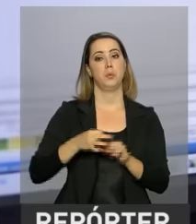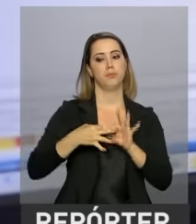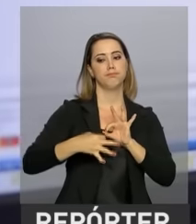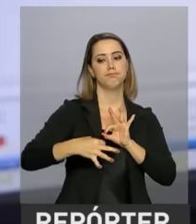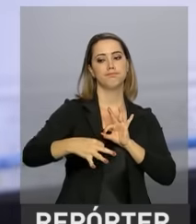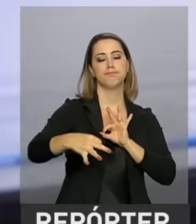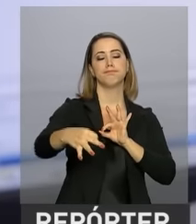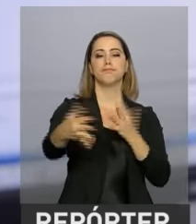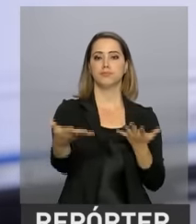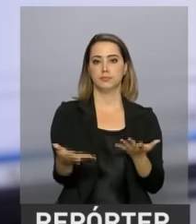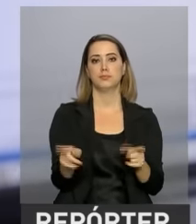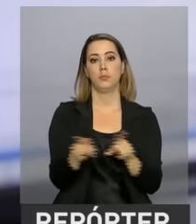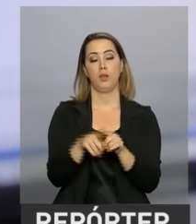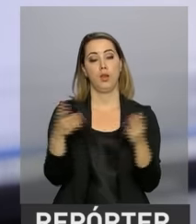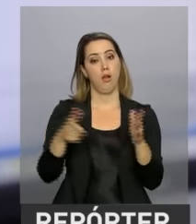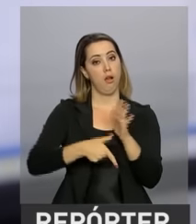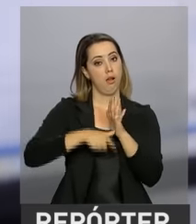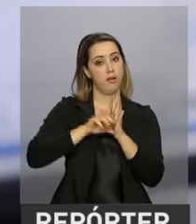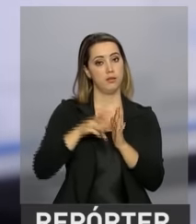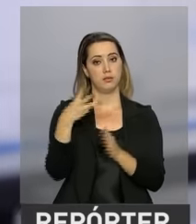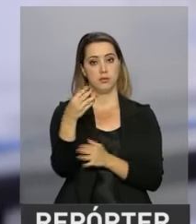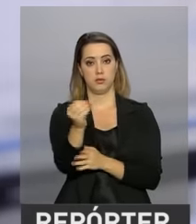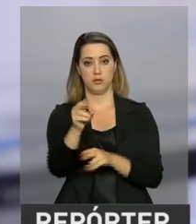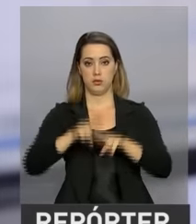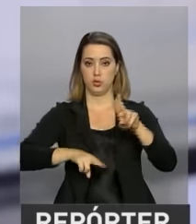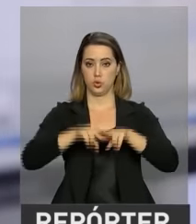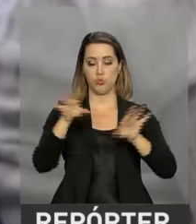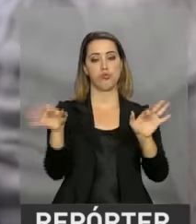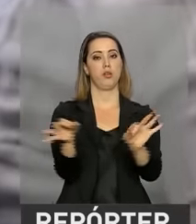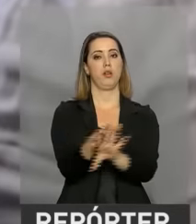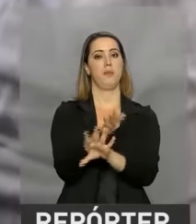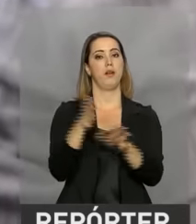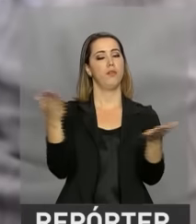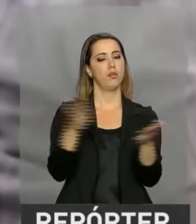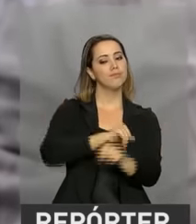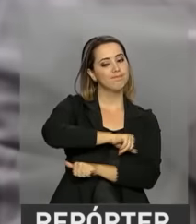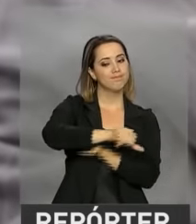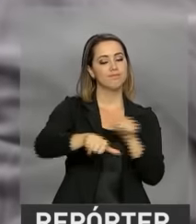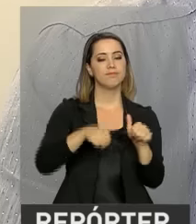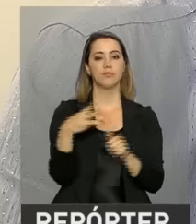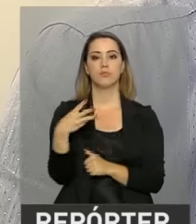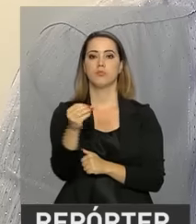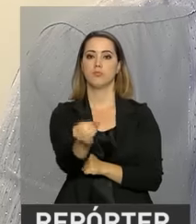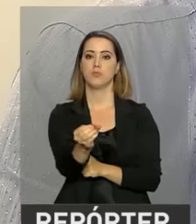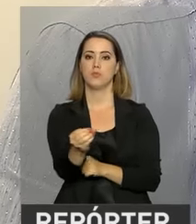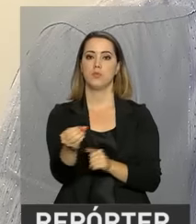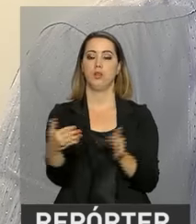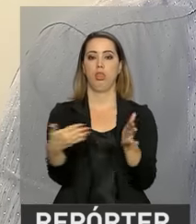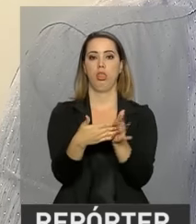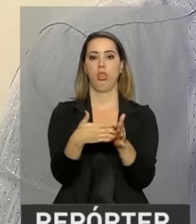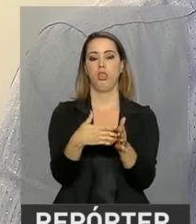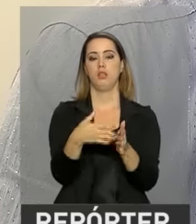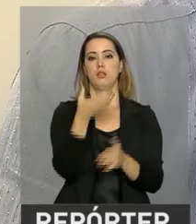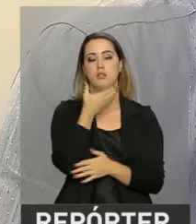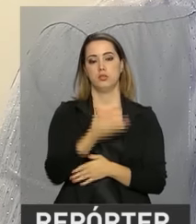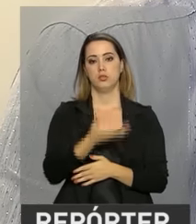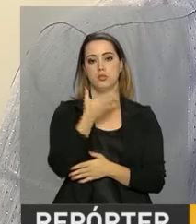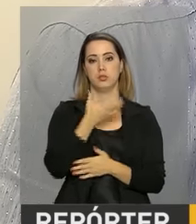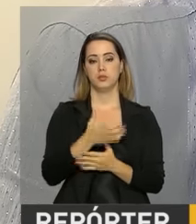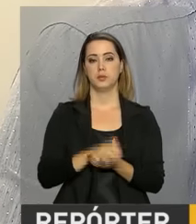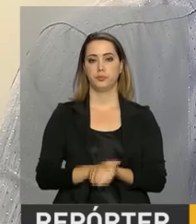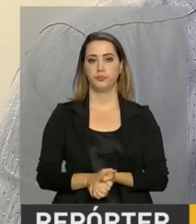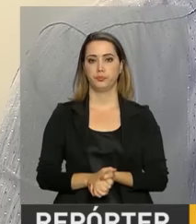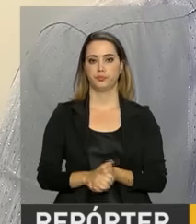benefício. Antes, a data limite era 30 de junho. Agora passou para o dia 30 de dezembro. Pela primeira vez, uma decisão inédita do